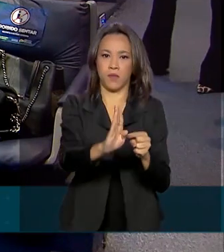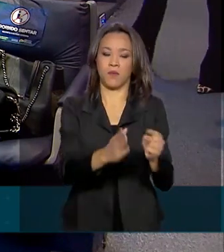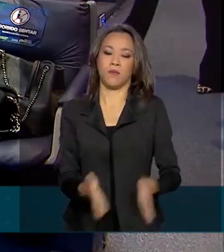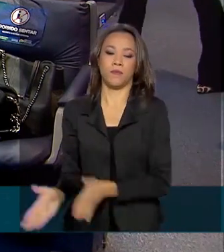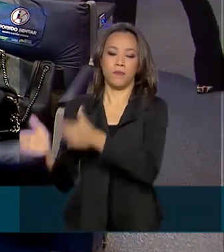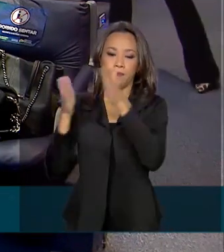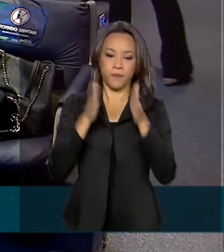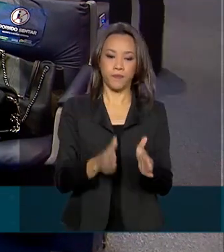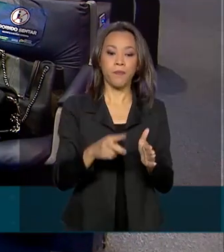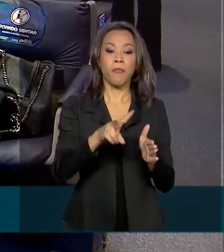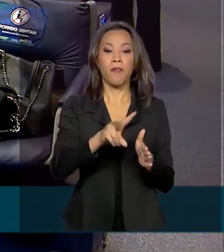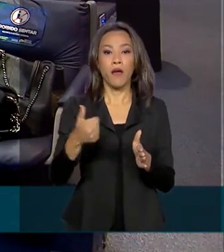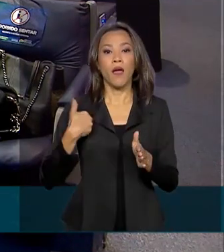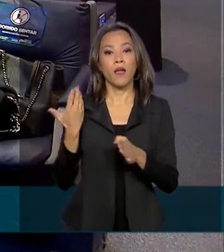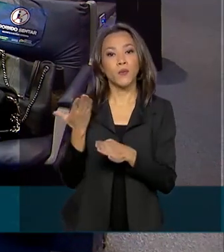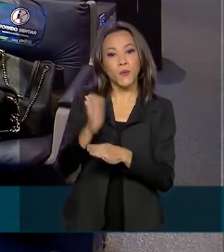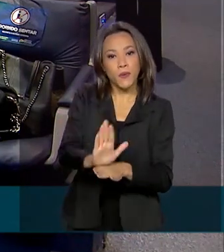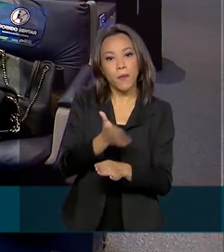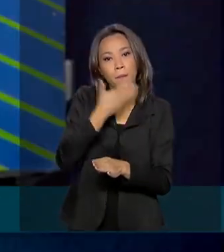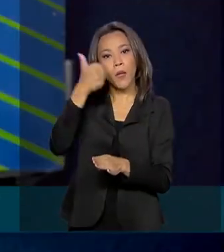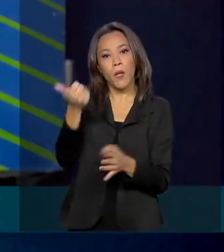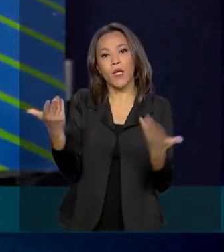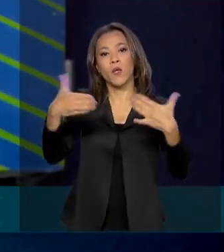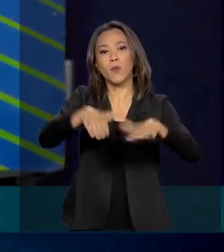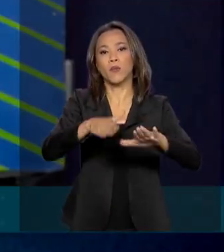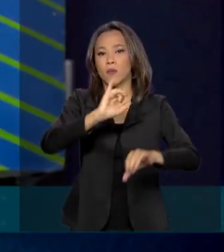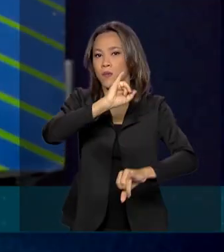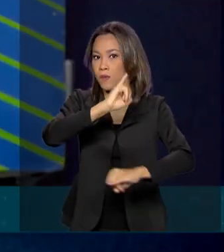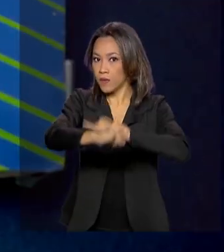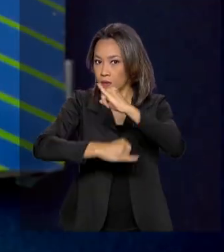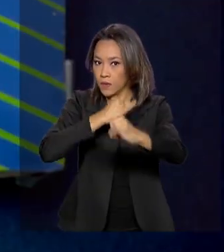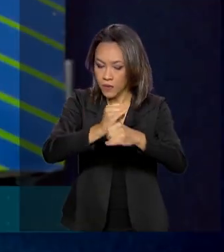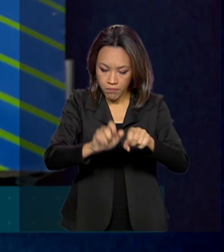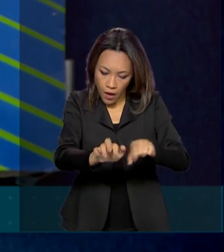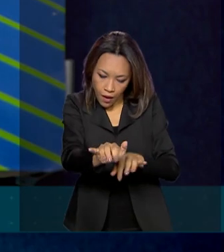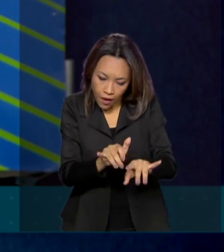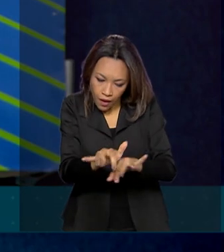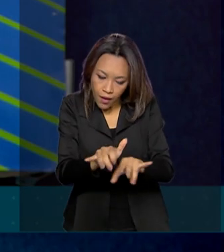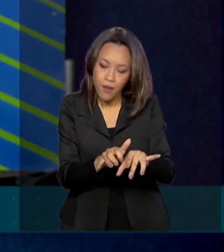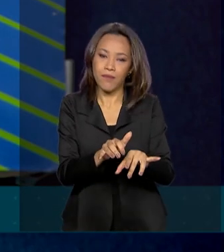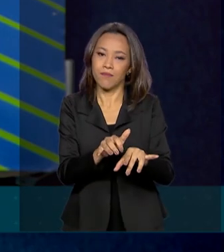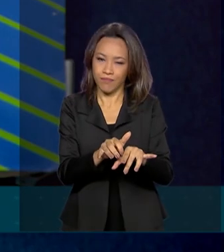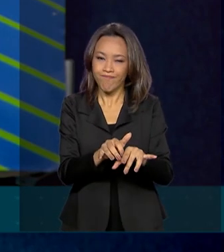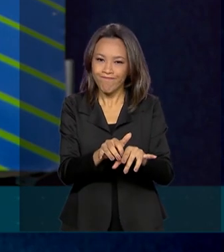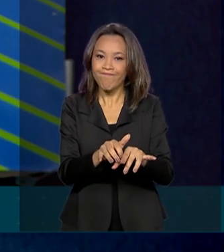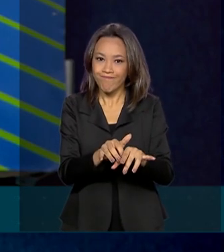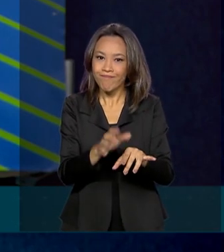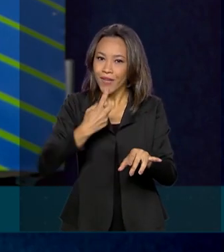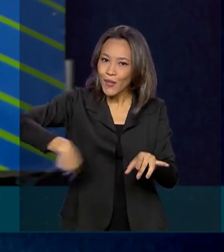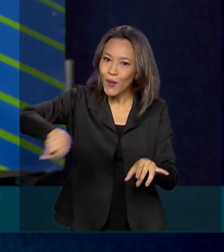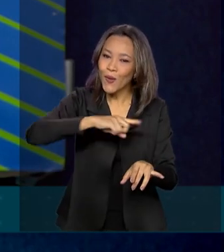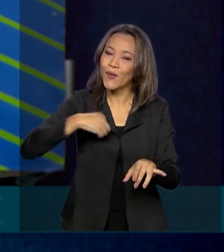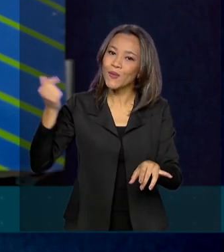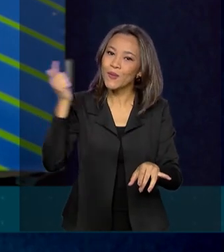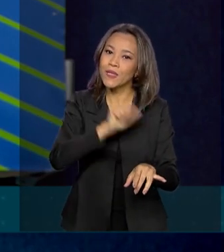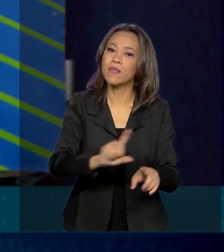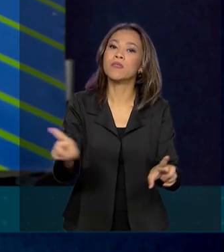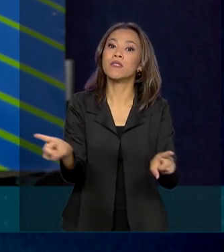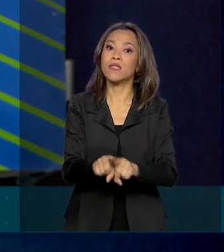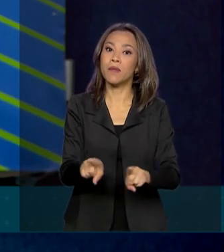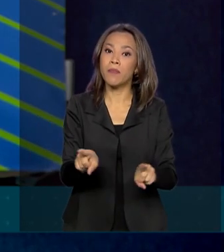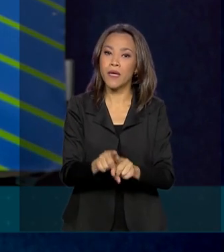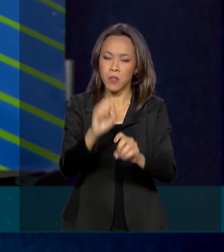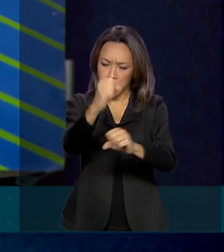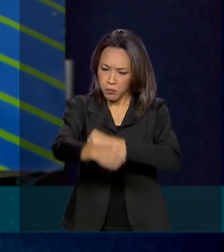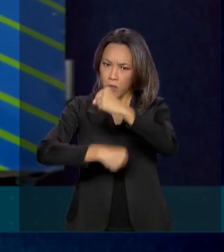melhorar a nossa inclusão digital, mas eu queria que a gente também pudesse nos somar para que a gente possa,